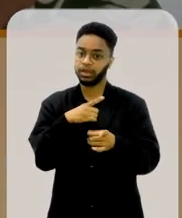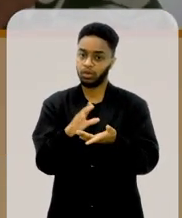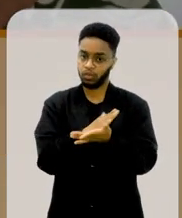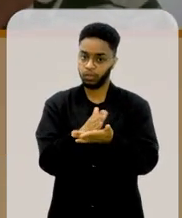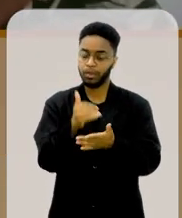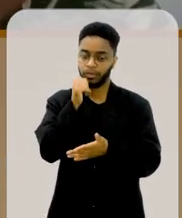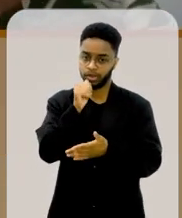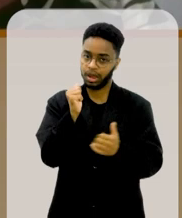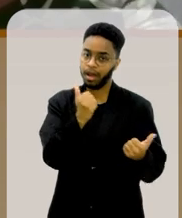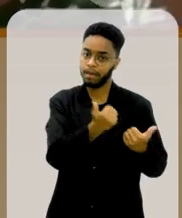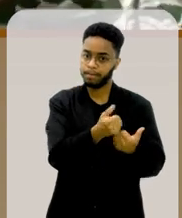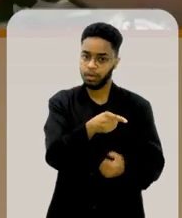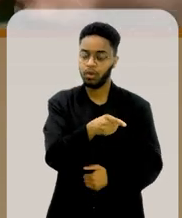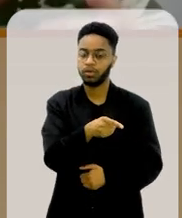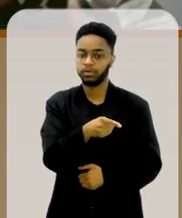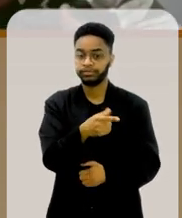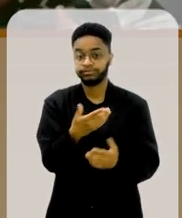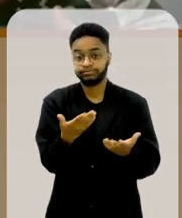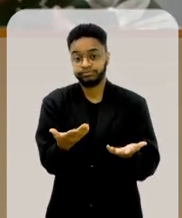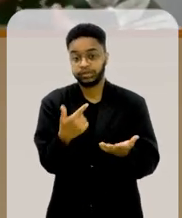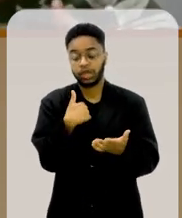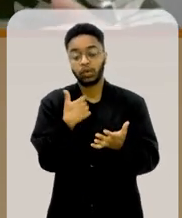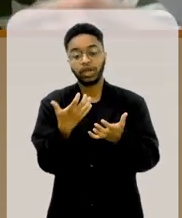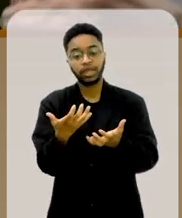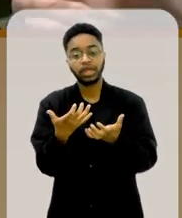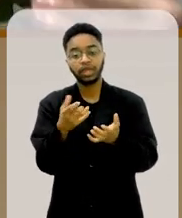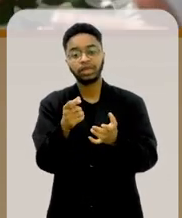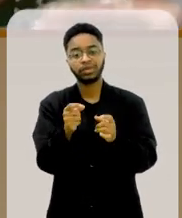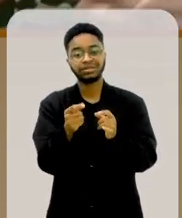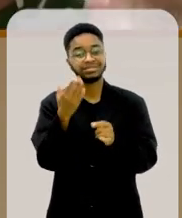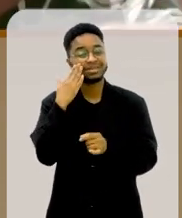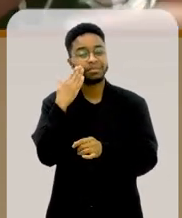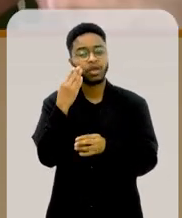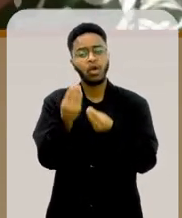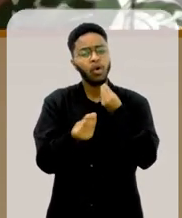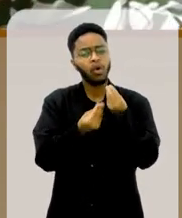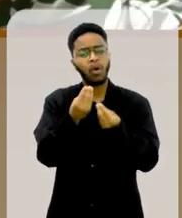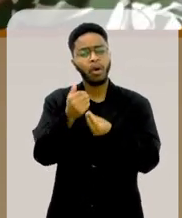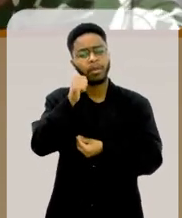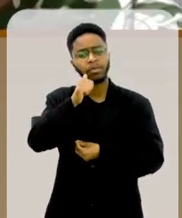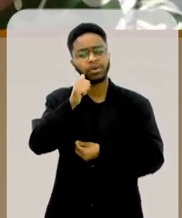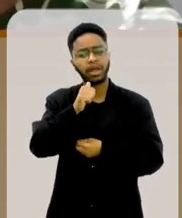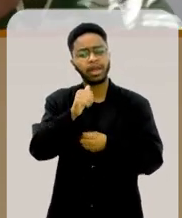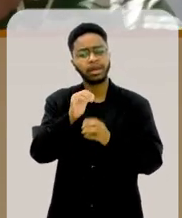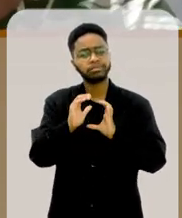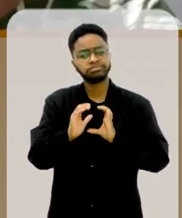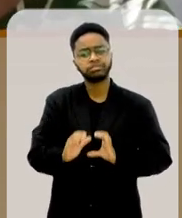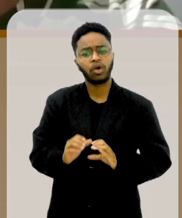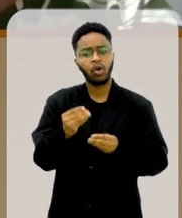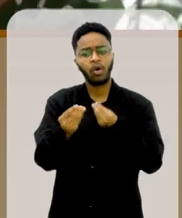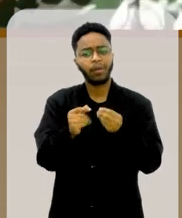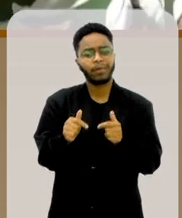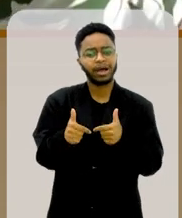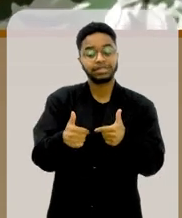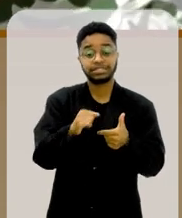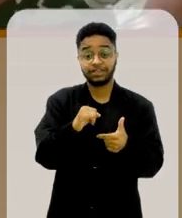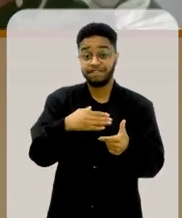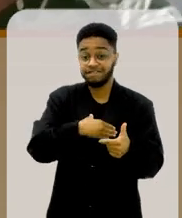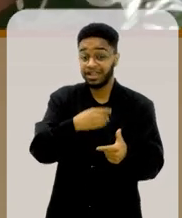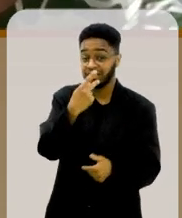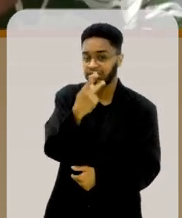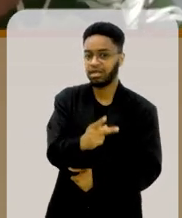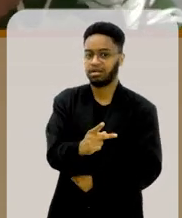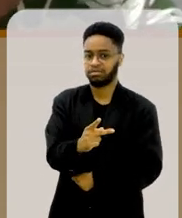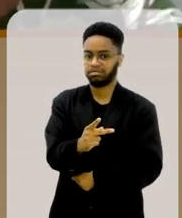presentes, que eu gostaria de saber como elas se comportariam se uma